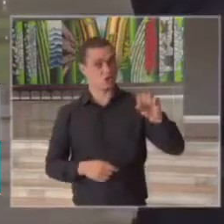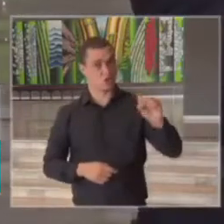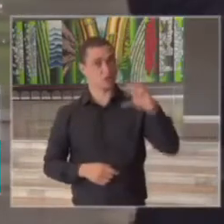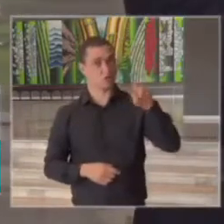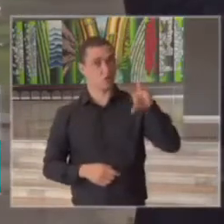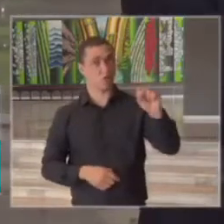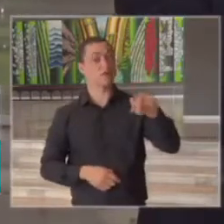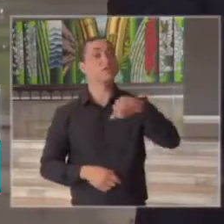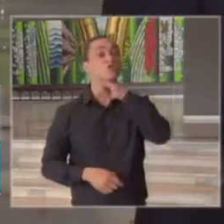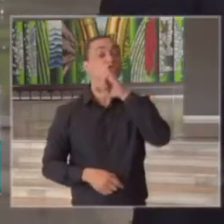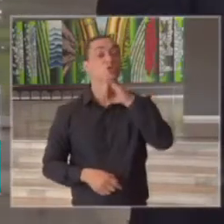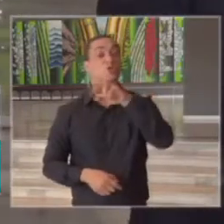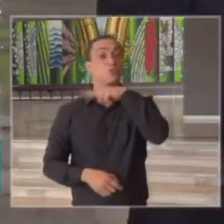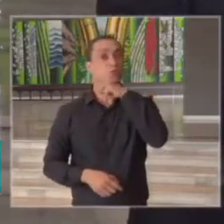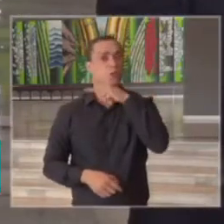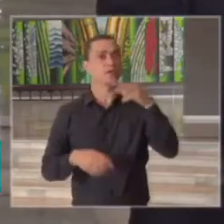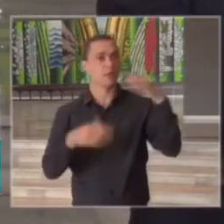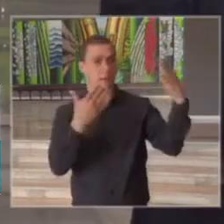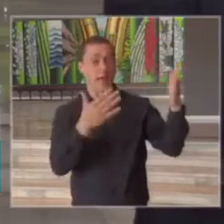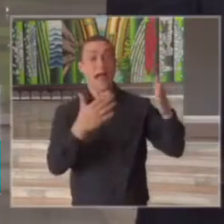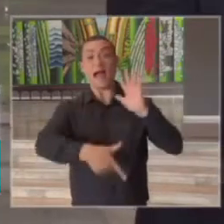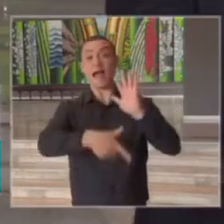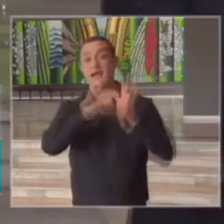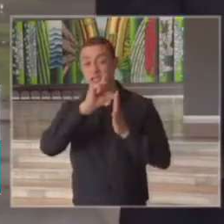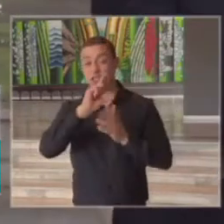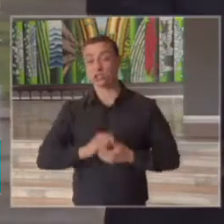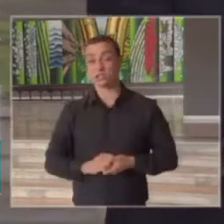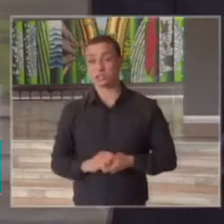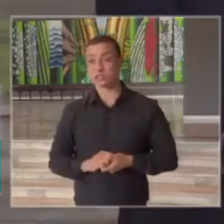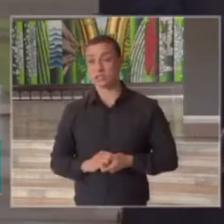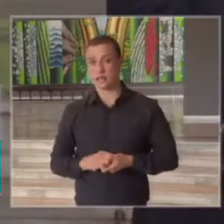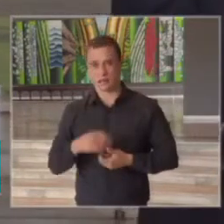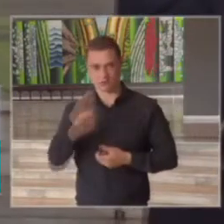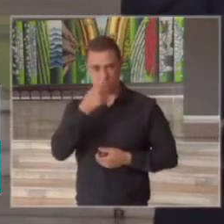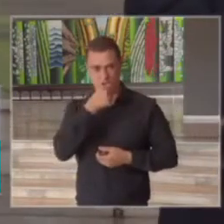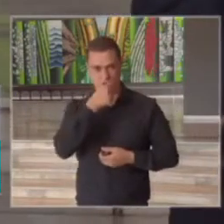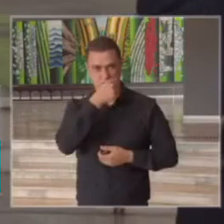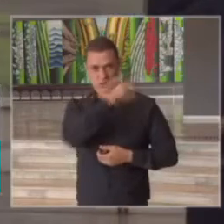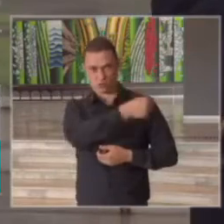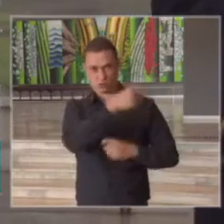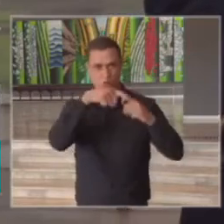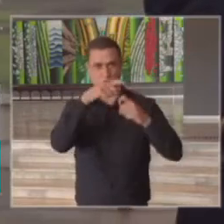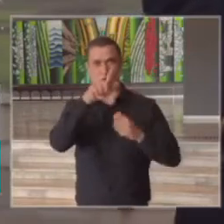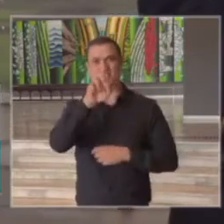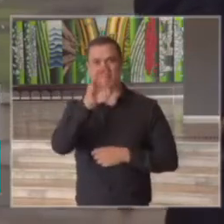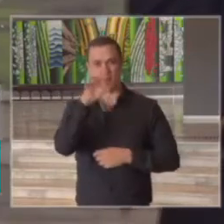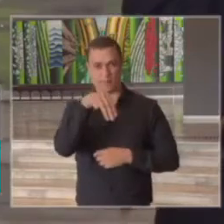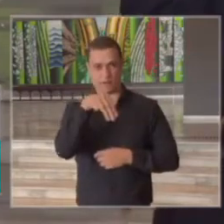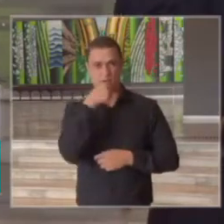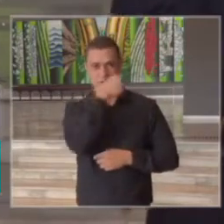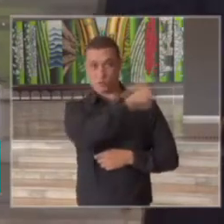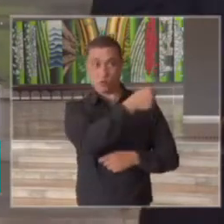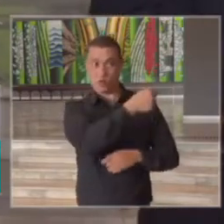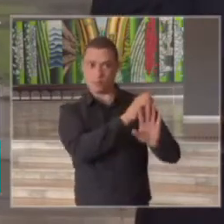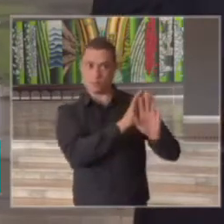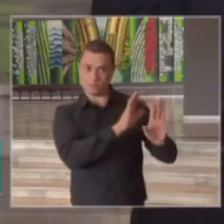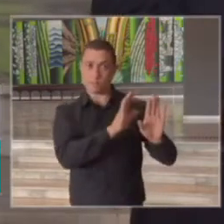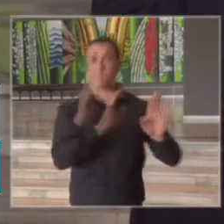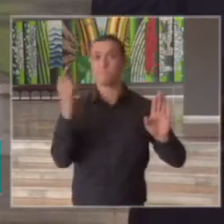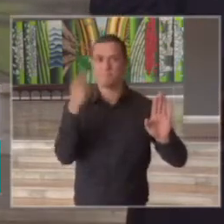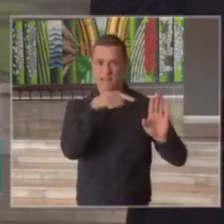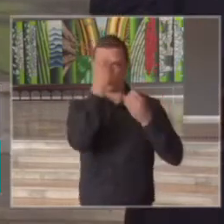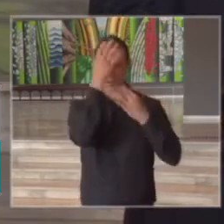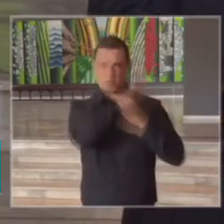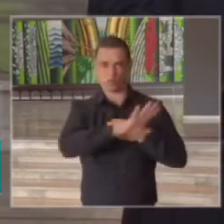Butantan antes de passar ao doutor Henrique Guerma secretário da saúde para os